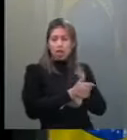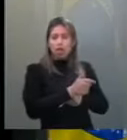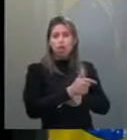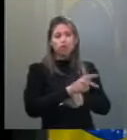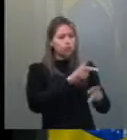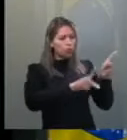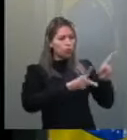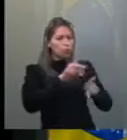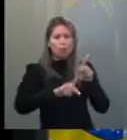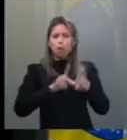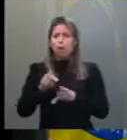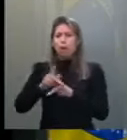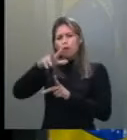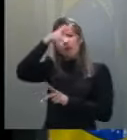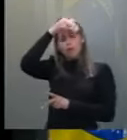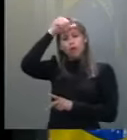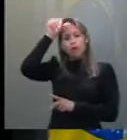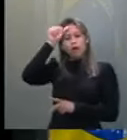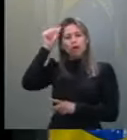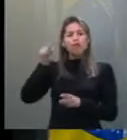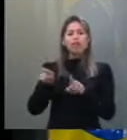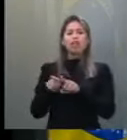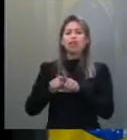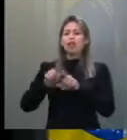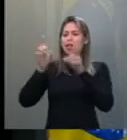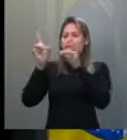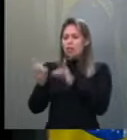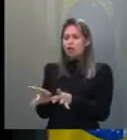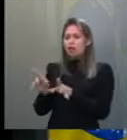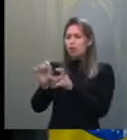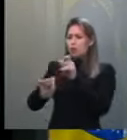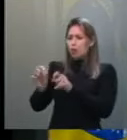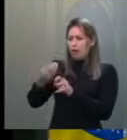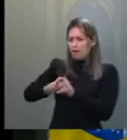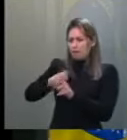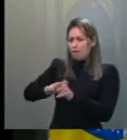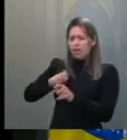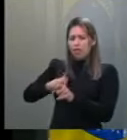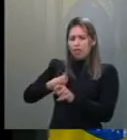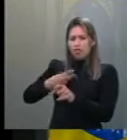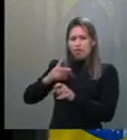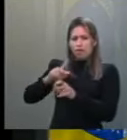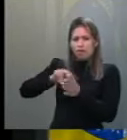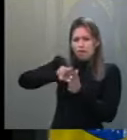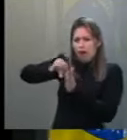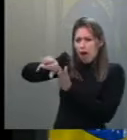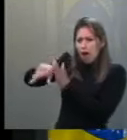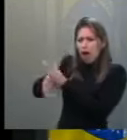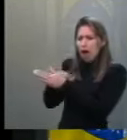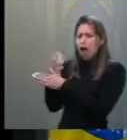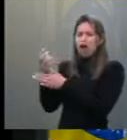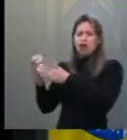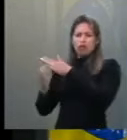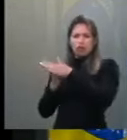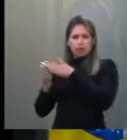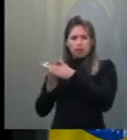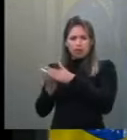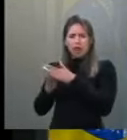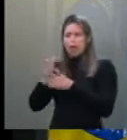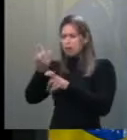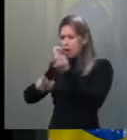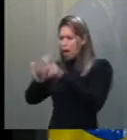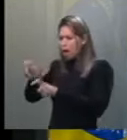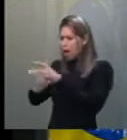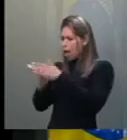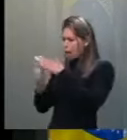vida de muitos acreano, que deixou a vida de muitos empresários, pequenos empresários, médios empresários e